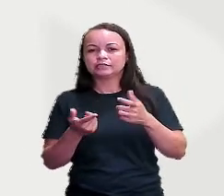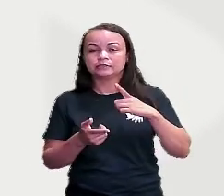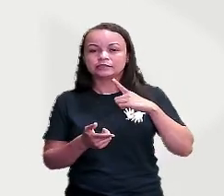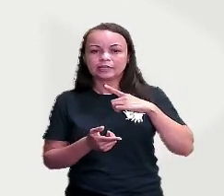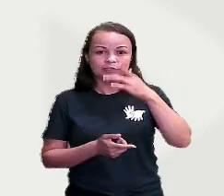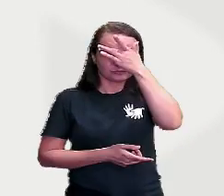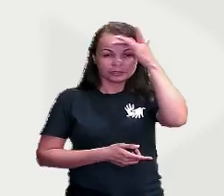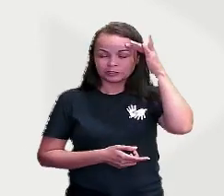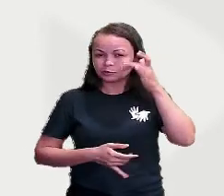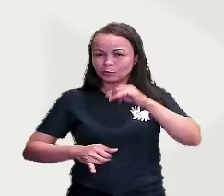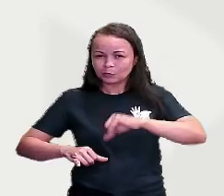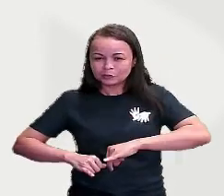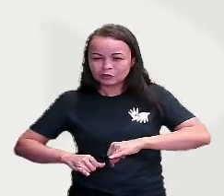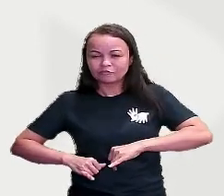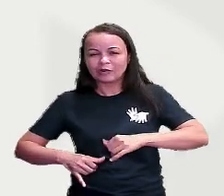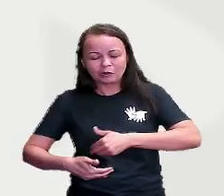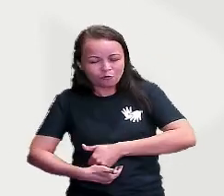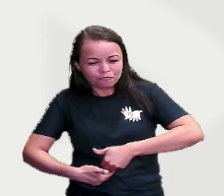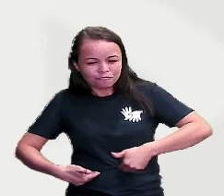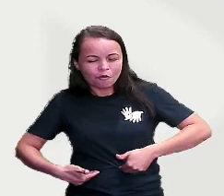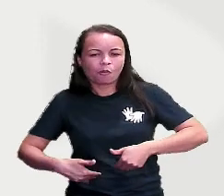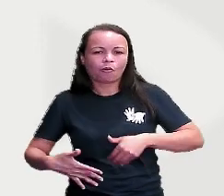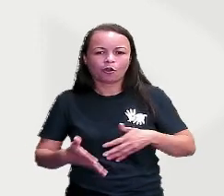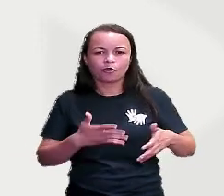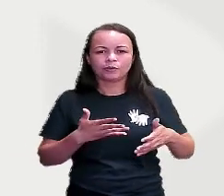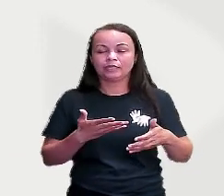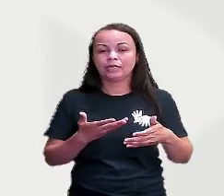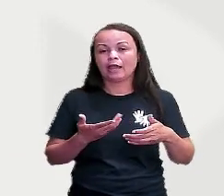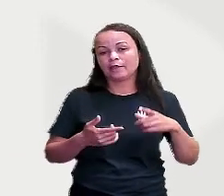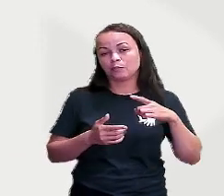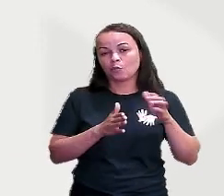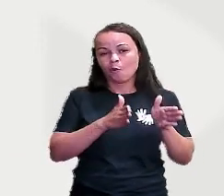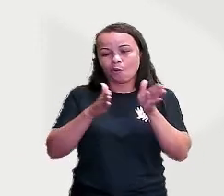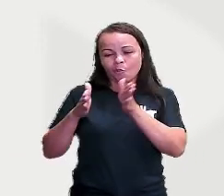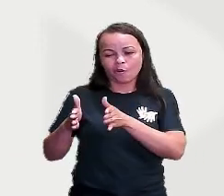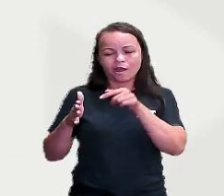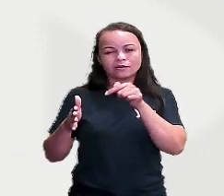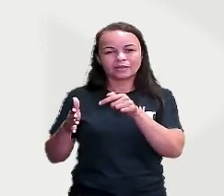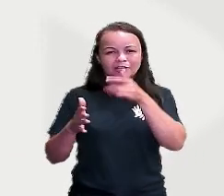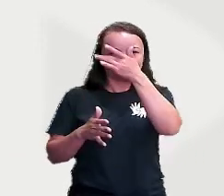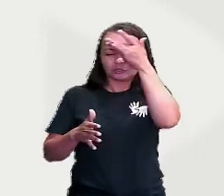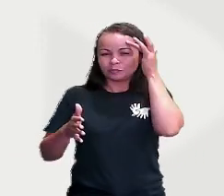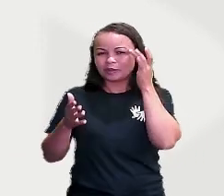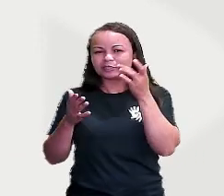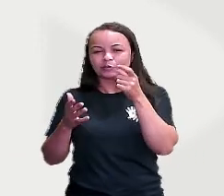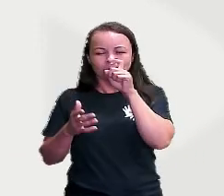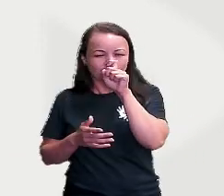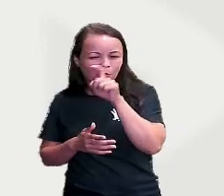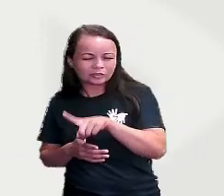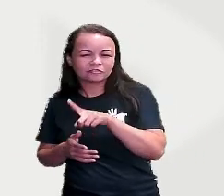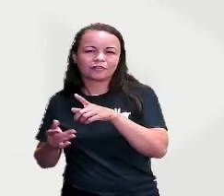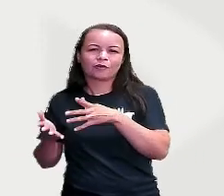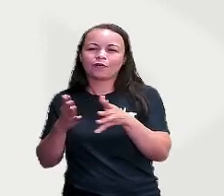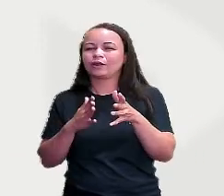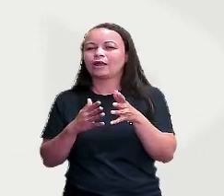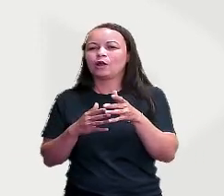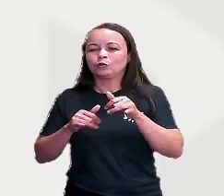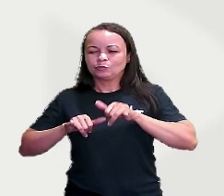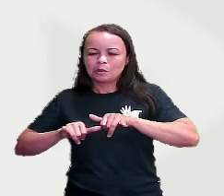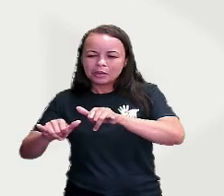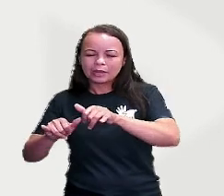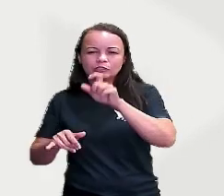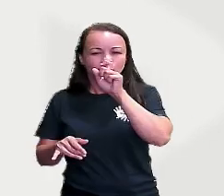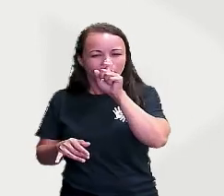alimentos, tá? Jogando fora. A gente vê também muitos supermercados também jogando alimentos fora,